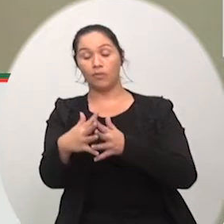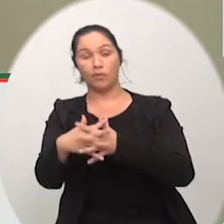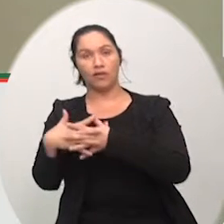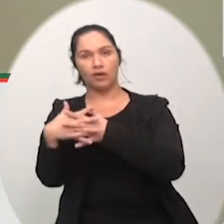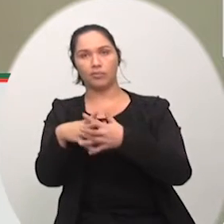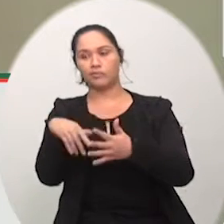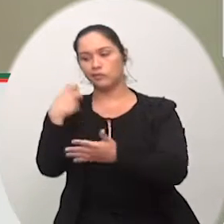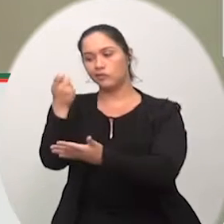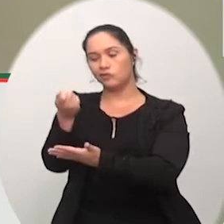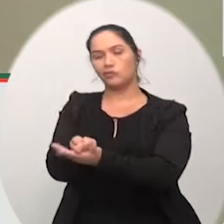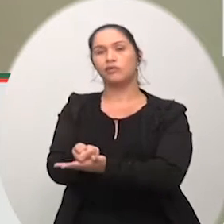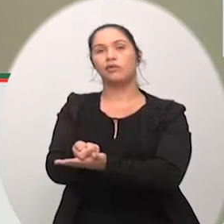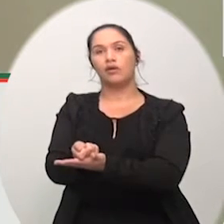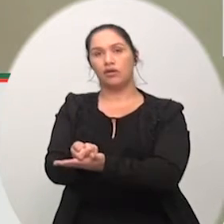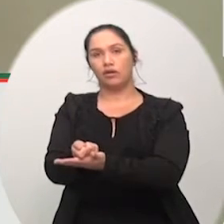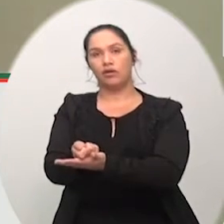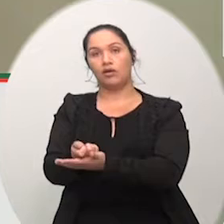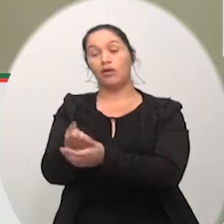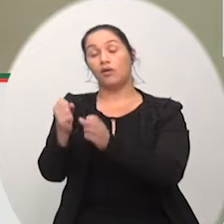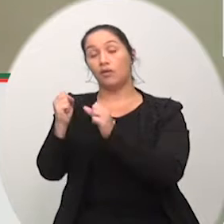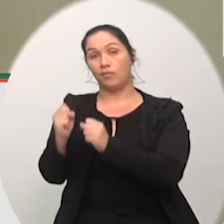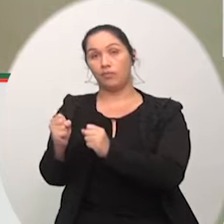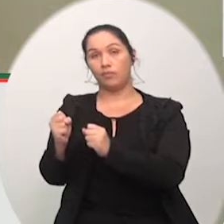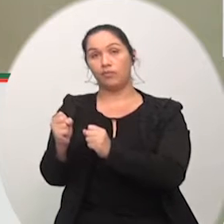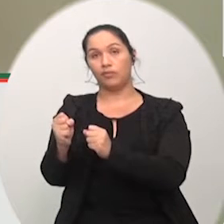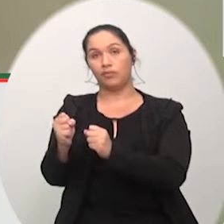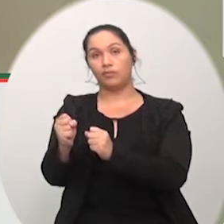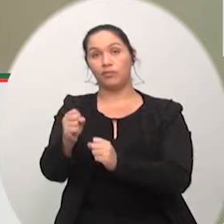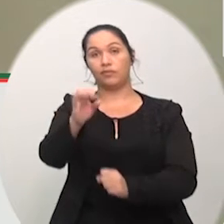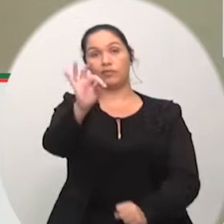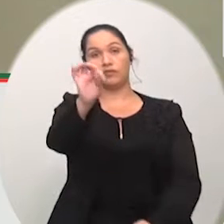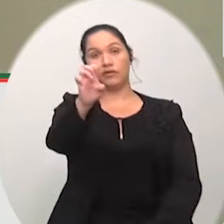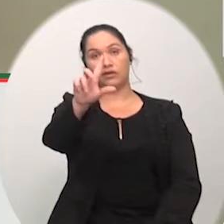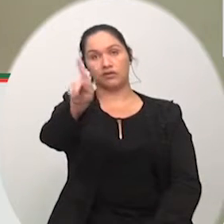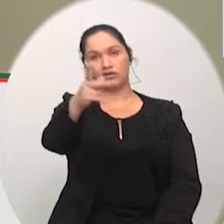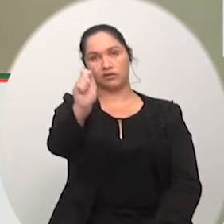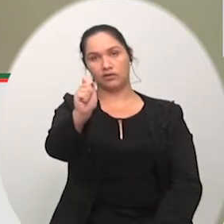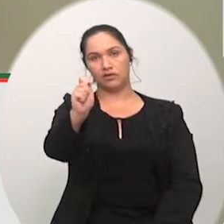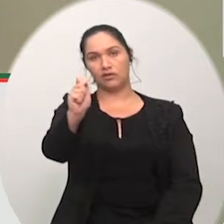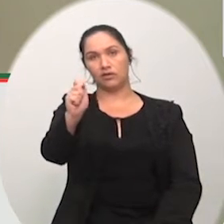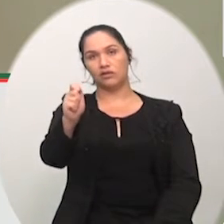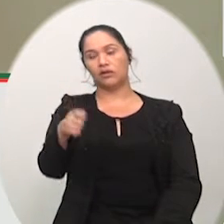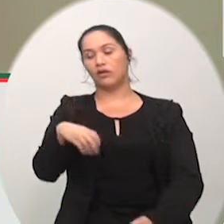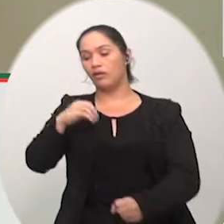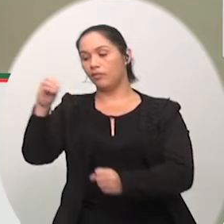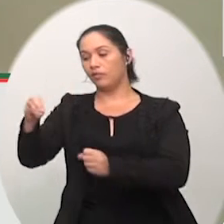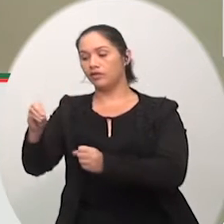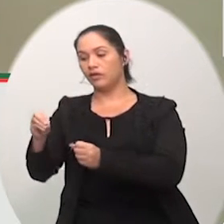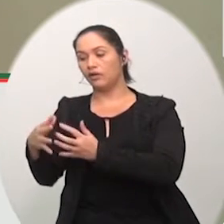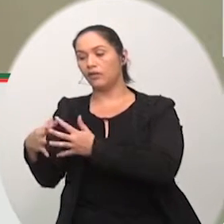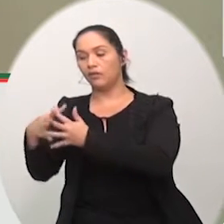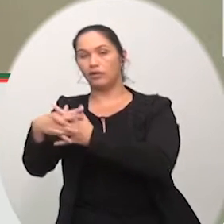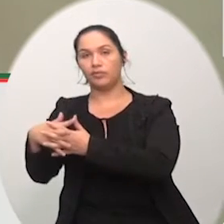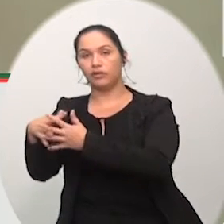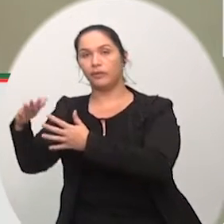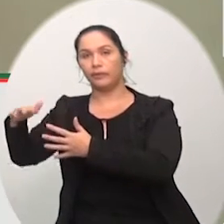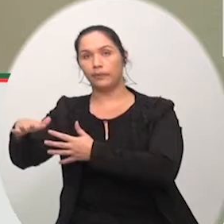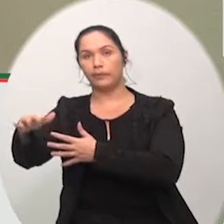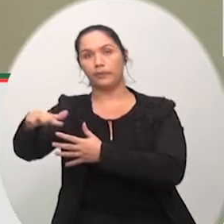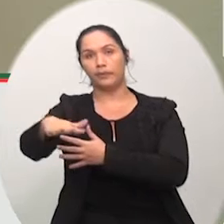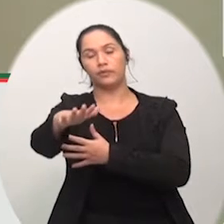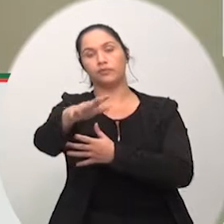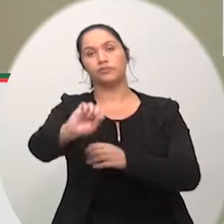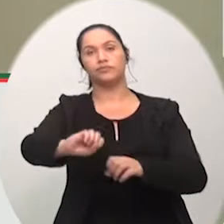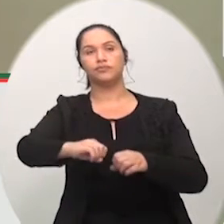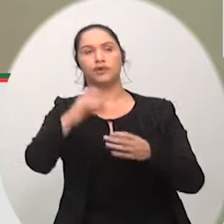o quanto eles recebem de frete e depois os caras tem que estar pagando pedágio, mais pedágio. Se você vem do Rio Grande